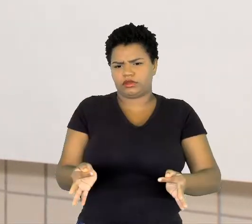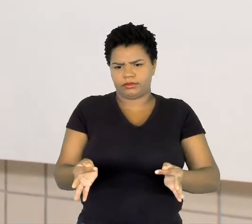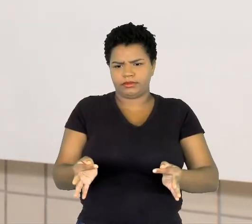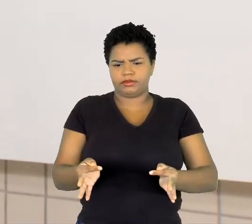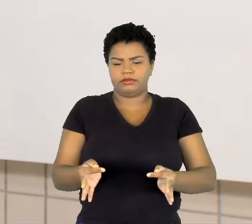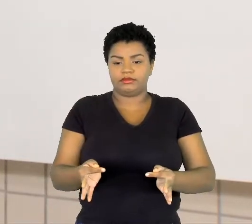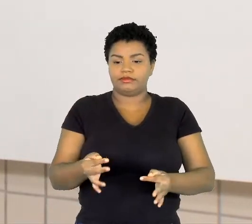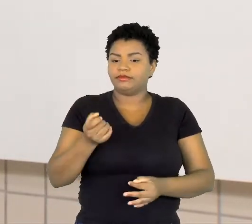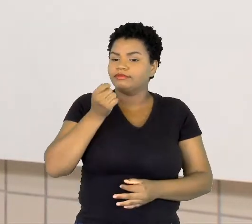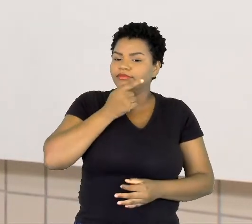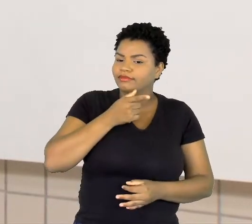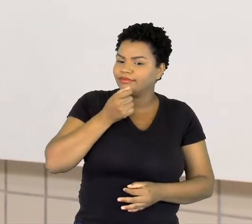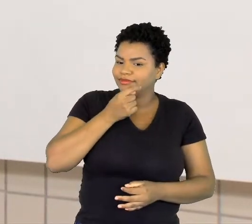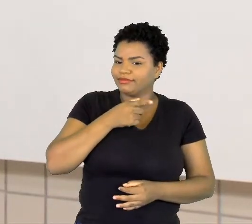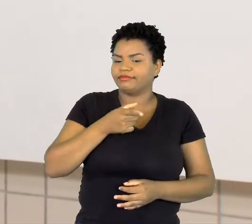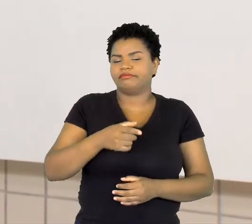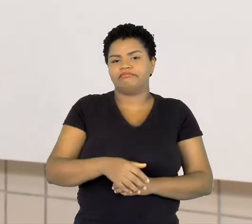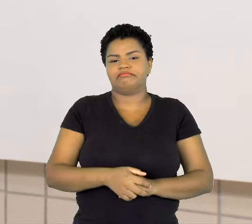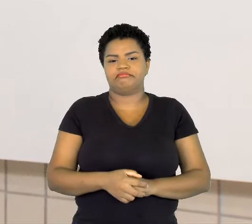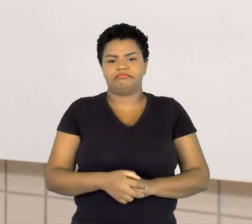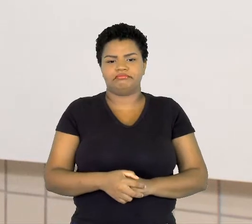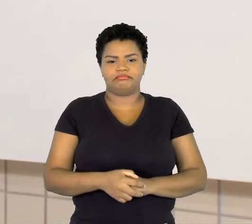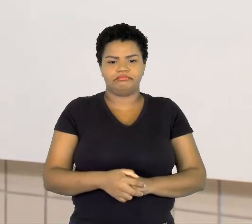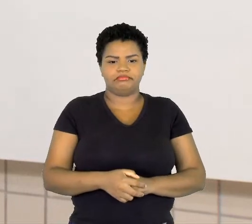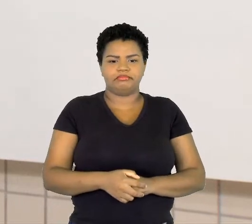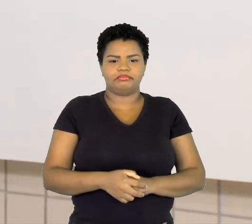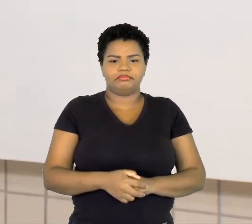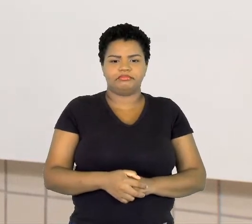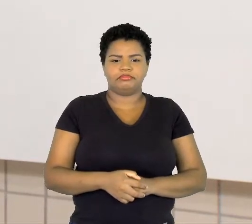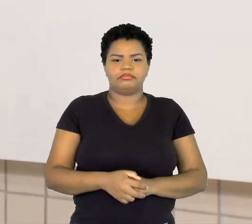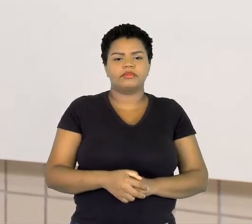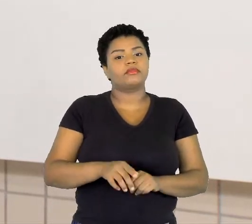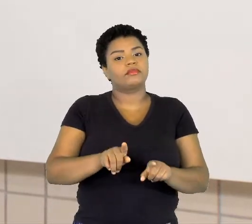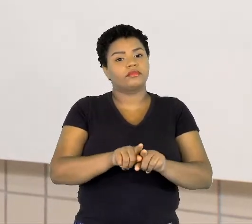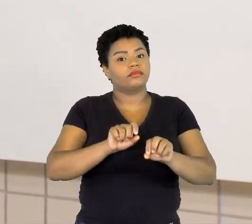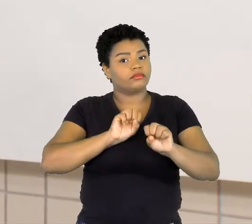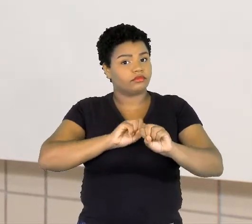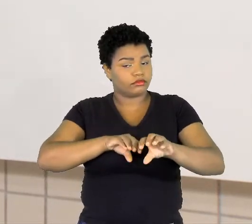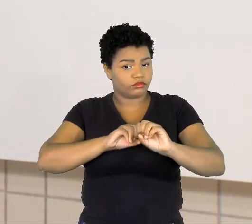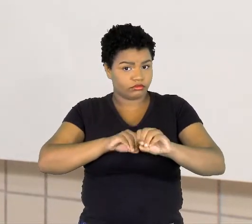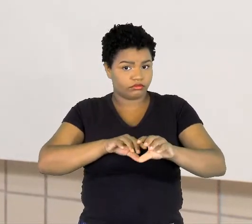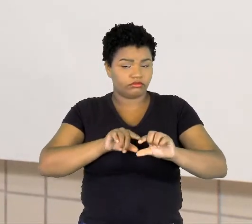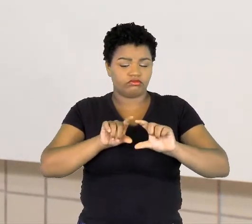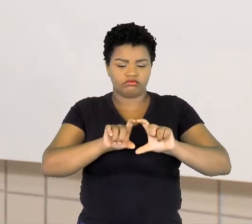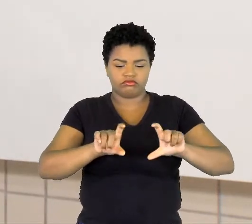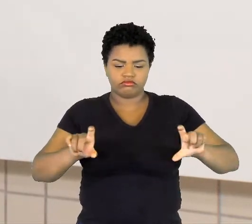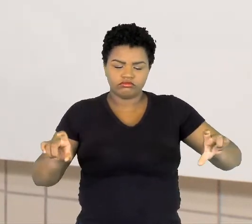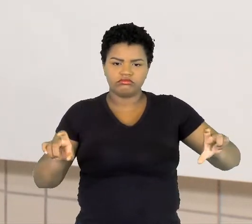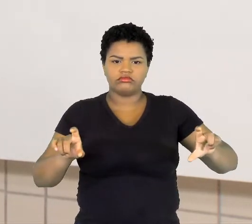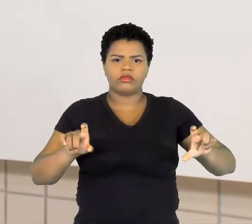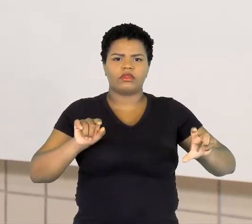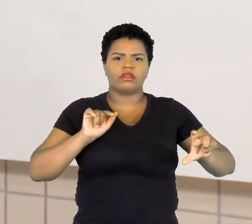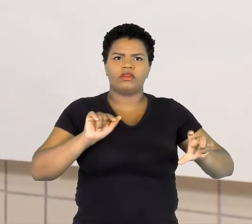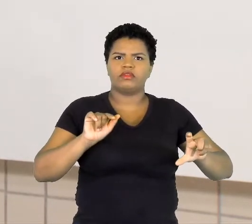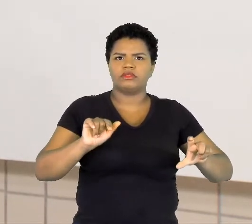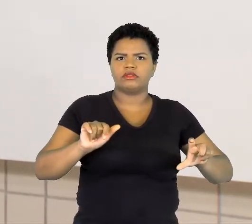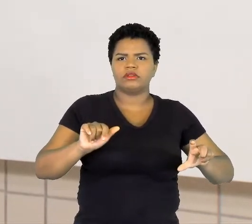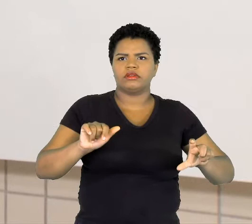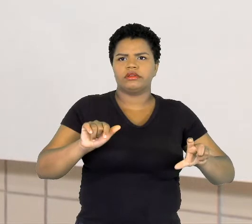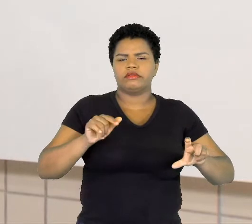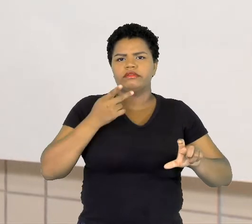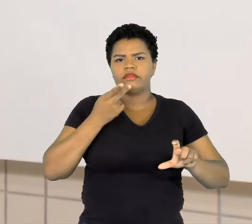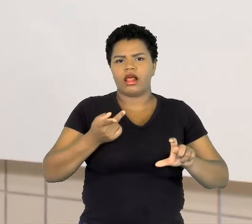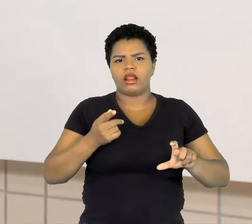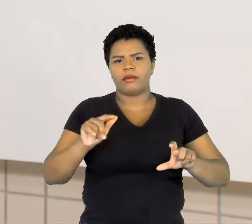humor. Você coloca, ó, instrucional, está dizendo o que é melhor, como fazer.